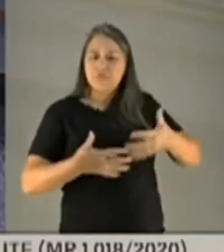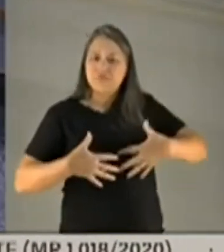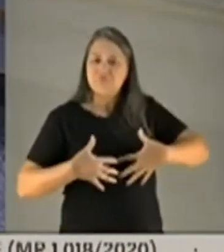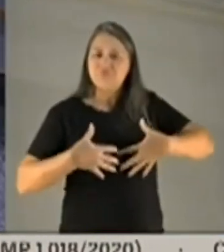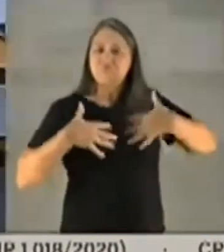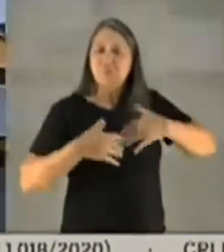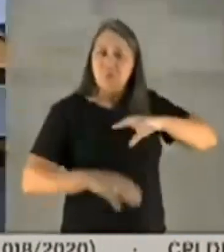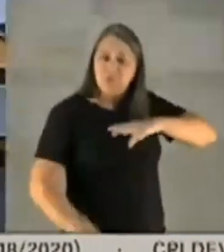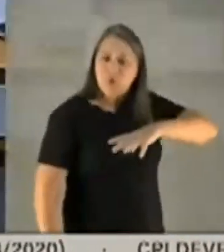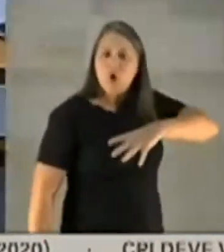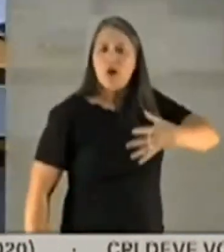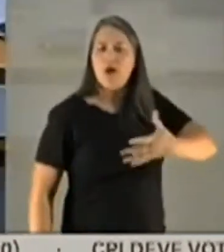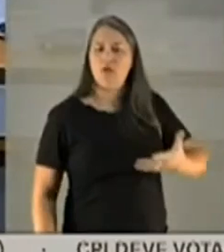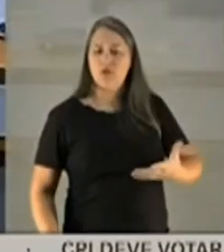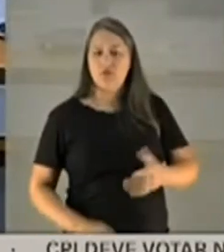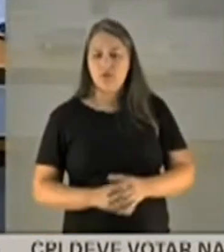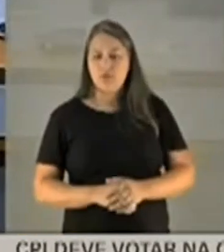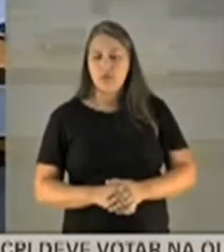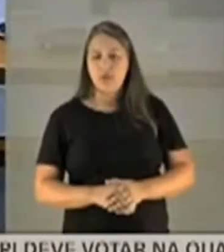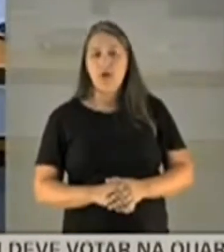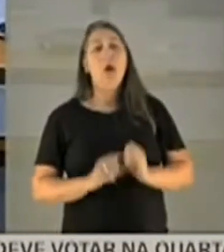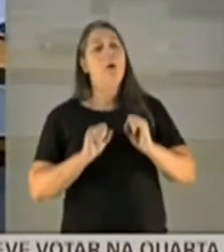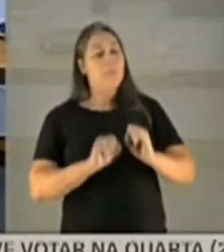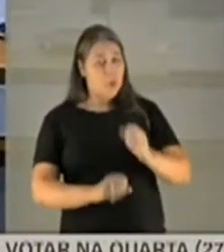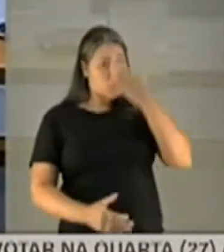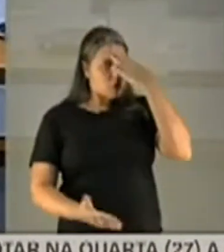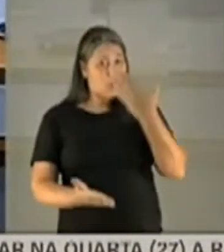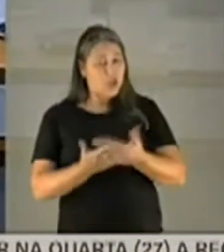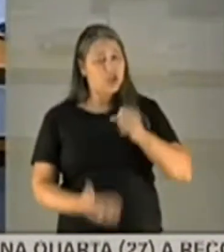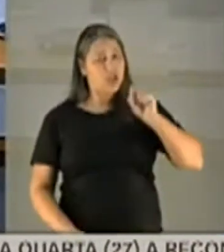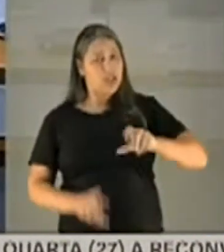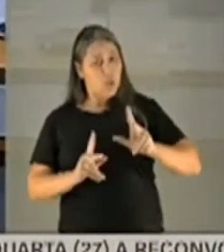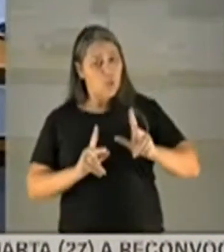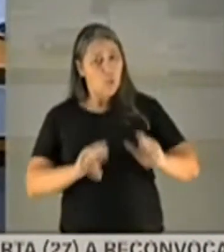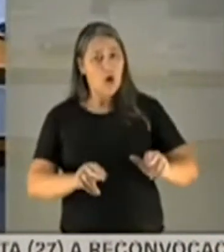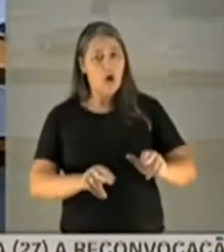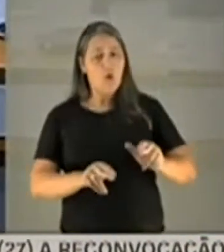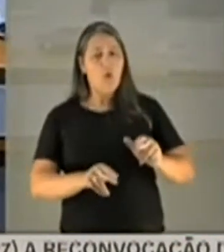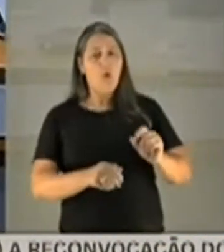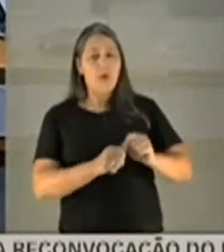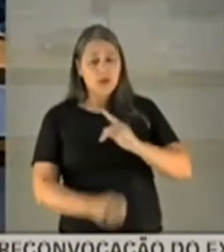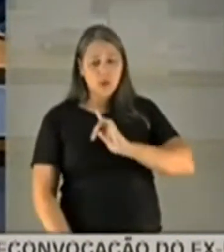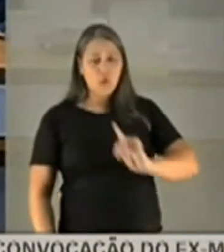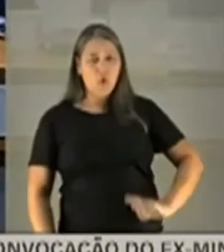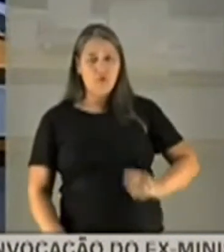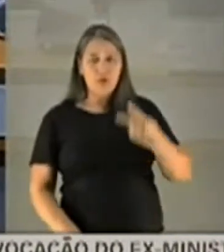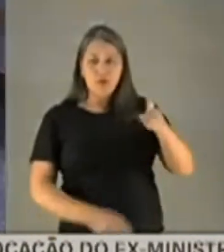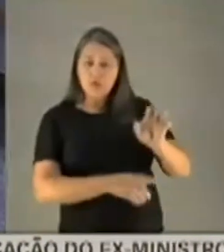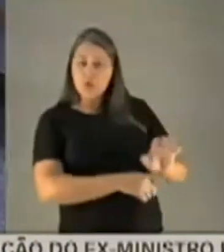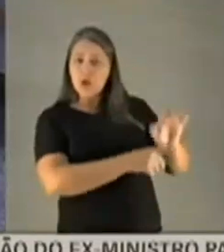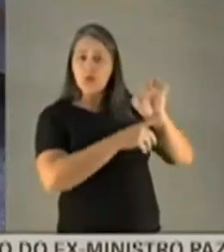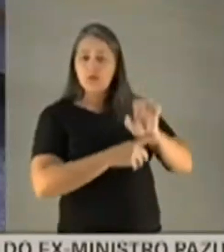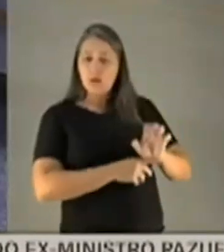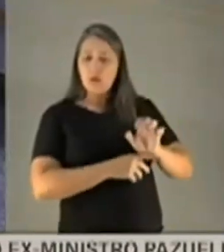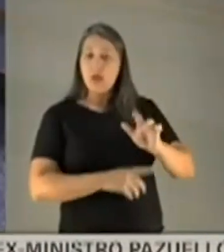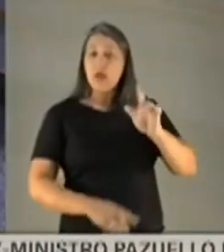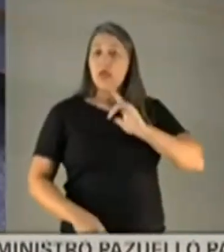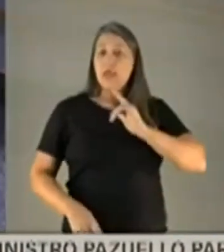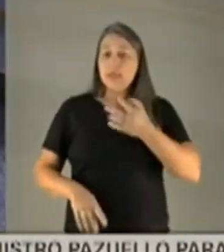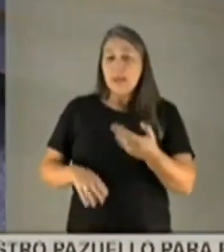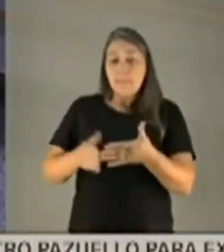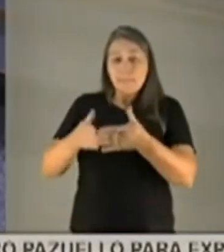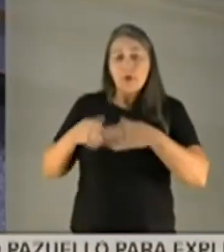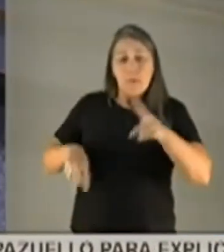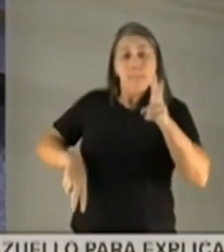enfrentá-lo. Excelência pode ter certeza como temerei a mesma forma para tratar o governador do seu estado. Ali há pedido de prisão contra ele.